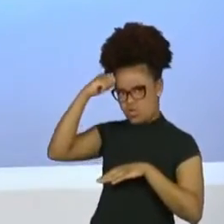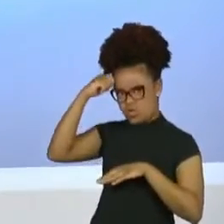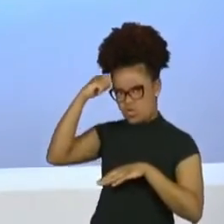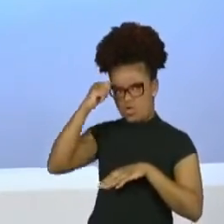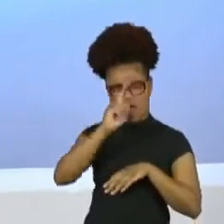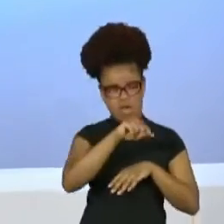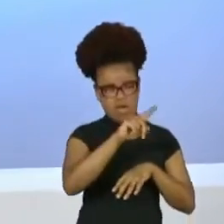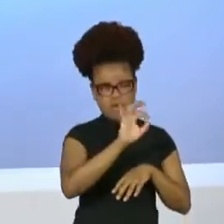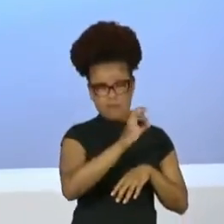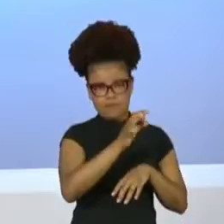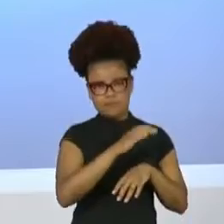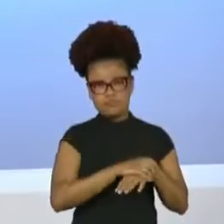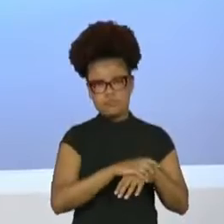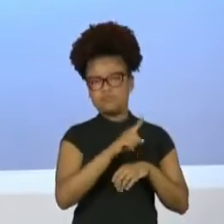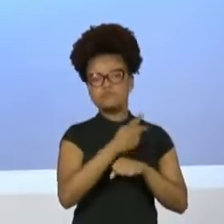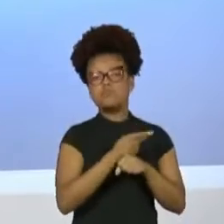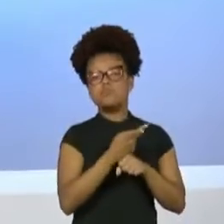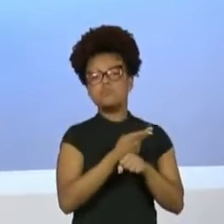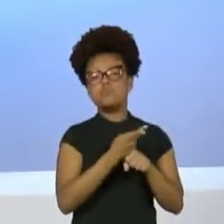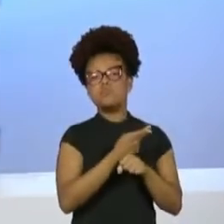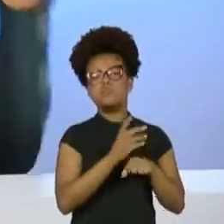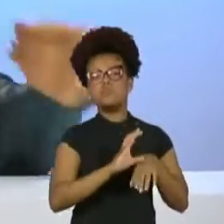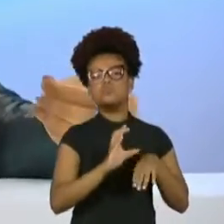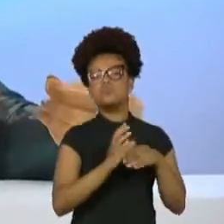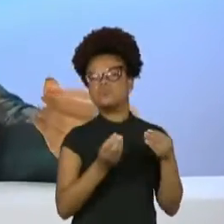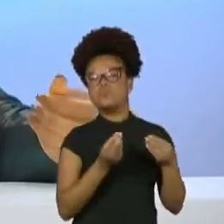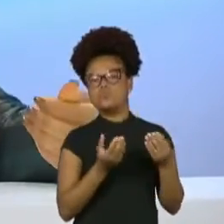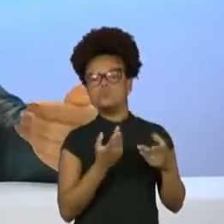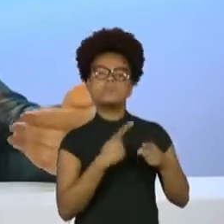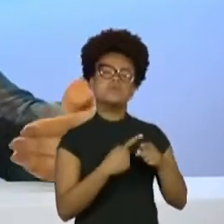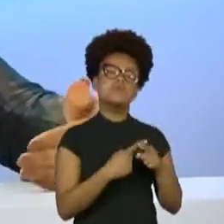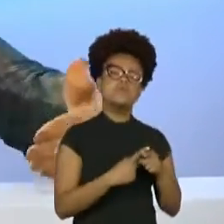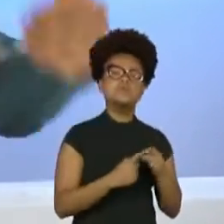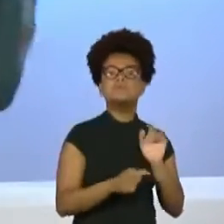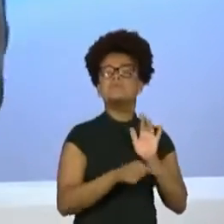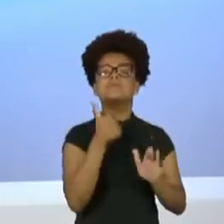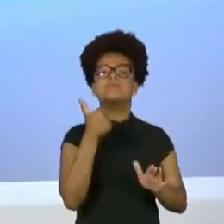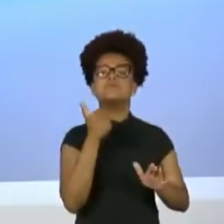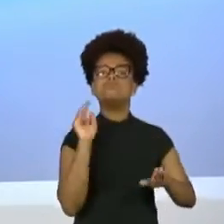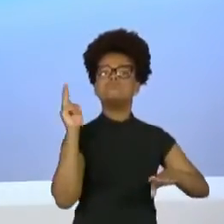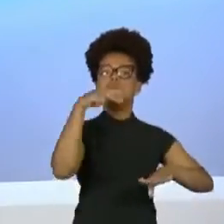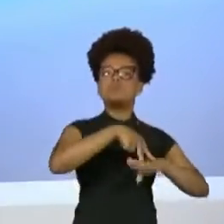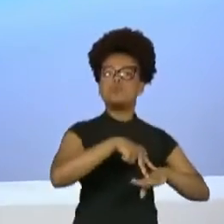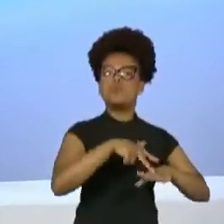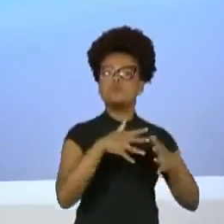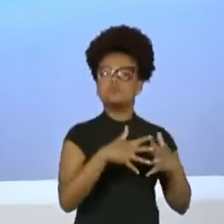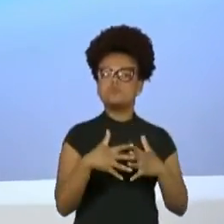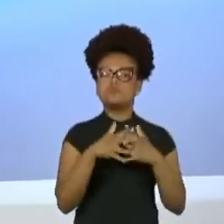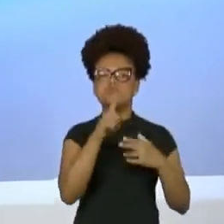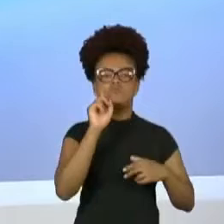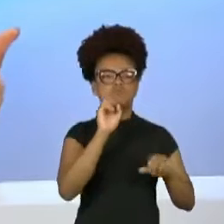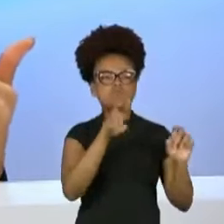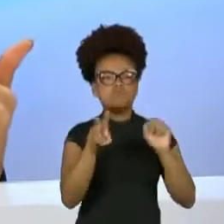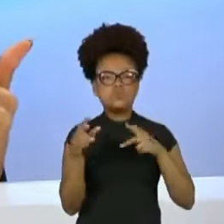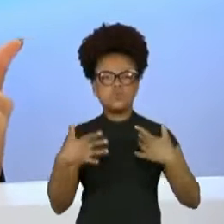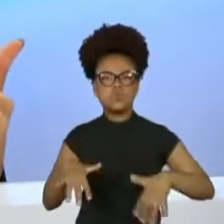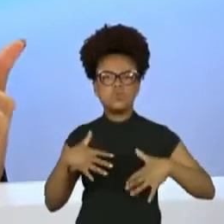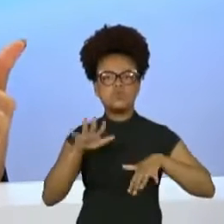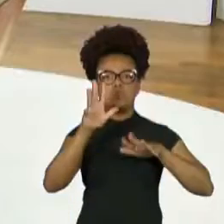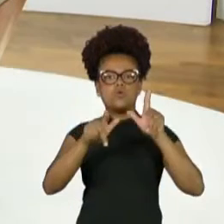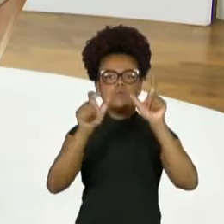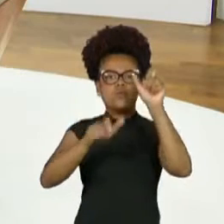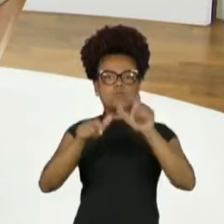curso da Lélia? Porque quando você chegou nos Estados Unidos, sentiu que estava embranquecendo, falou assim, eu preciso buscar a minha